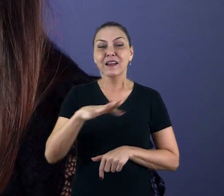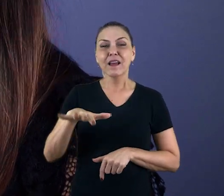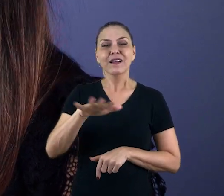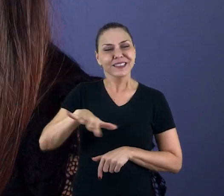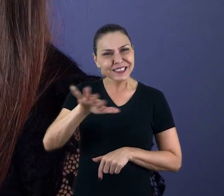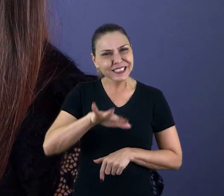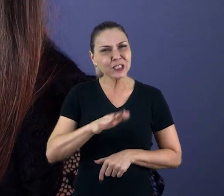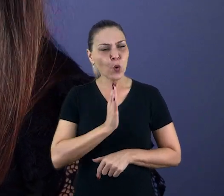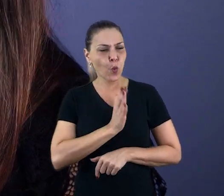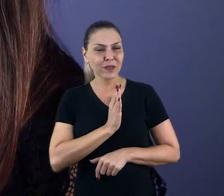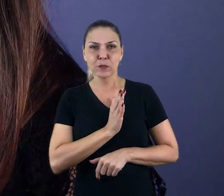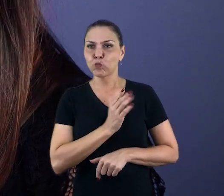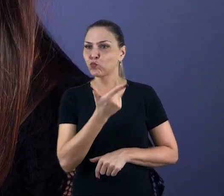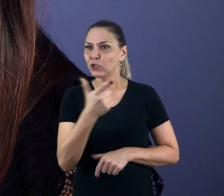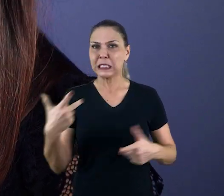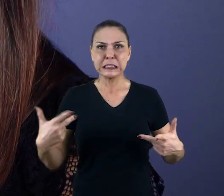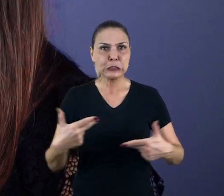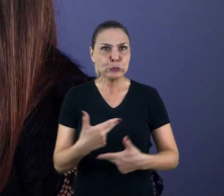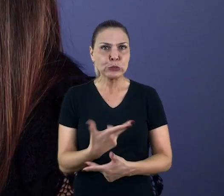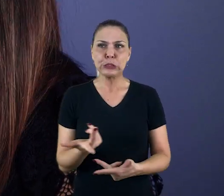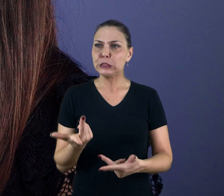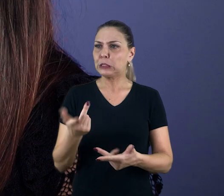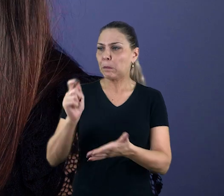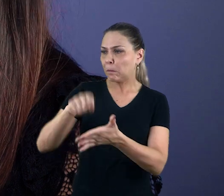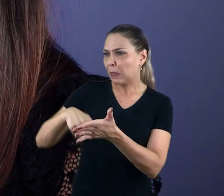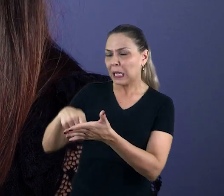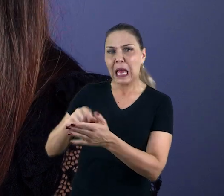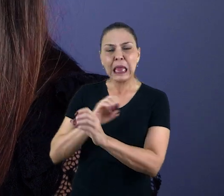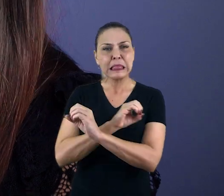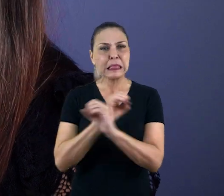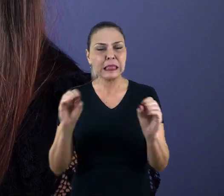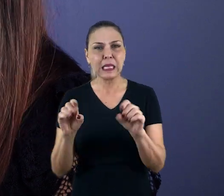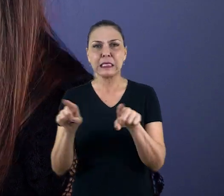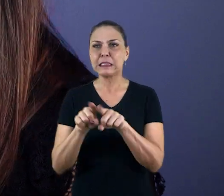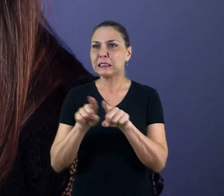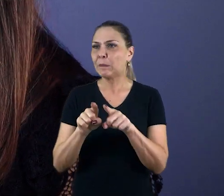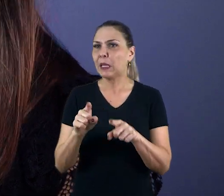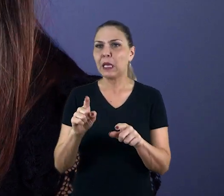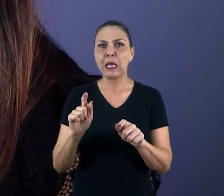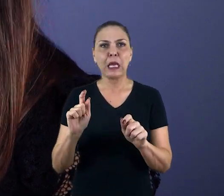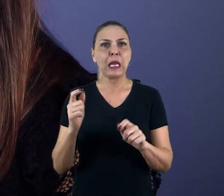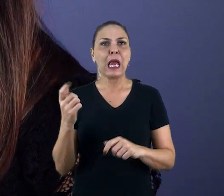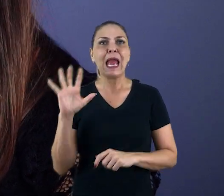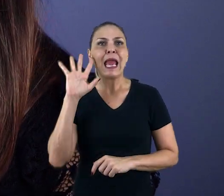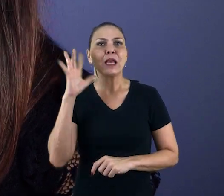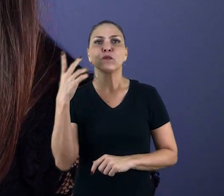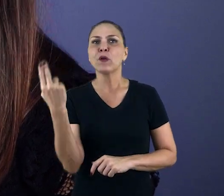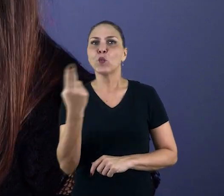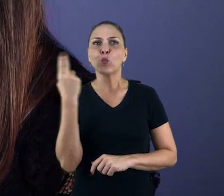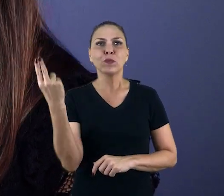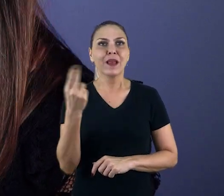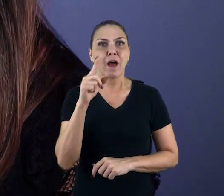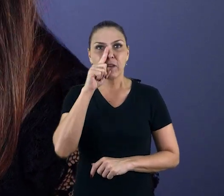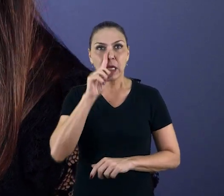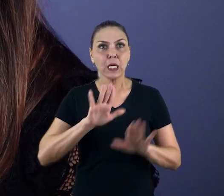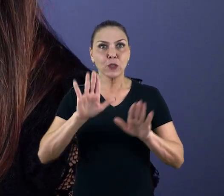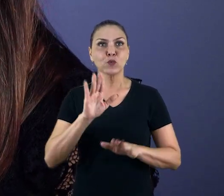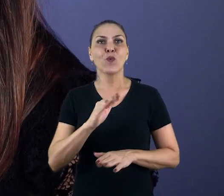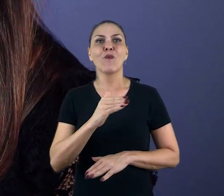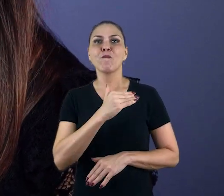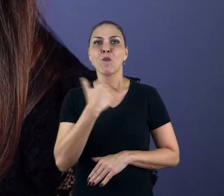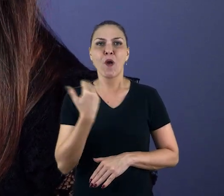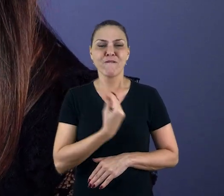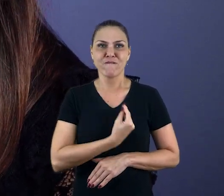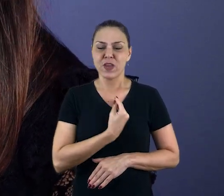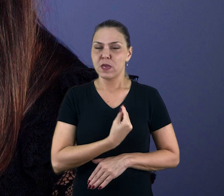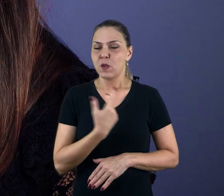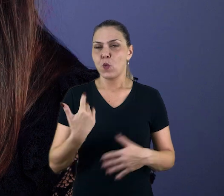situação, sem cirurgias marcadas, sem possibilidades de resolver esse problema e com riscos de